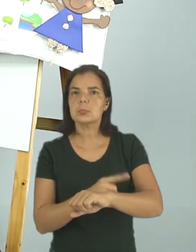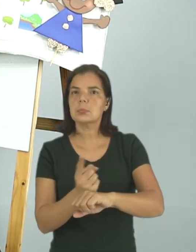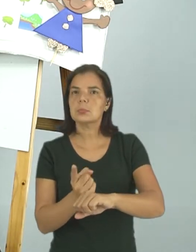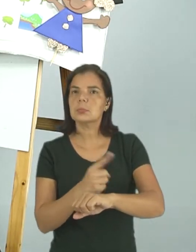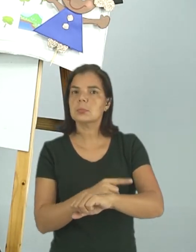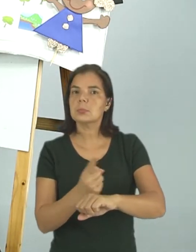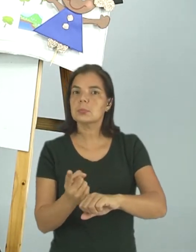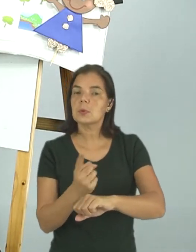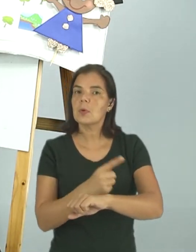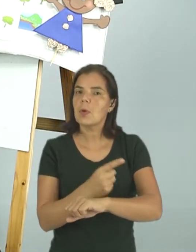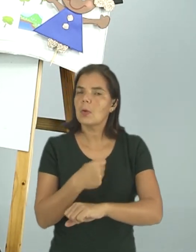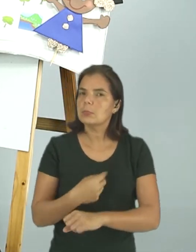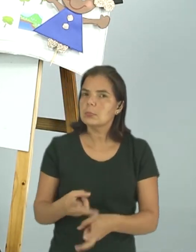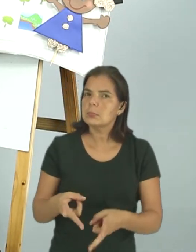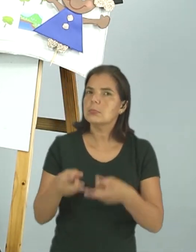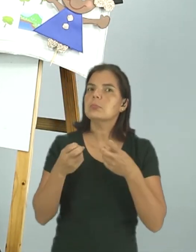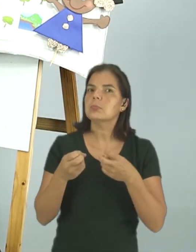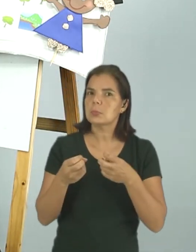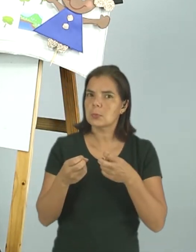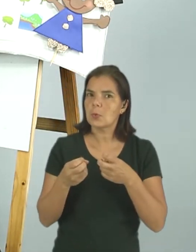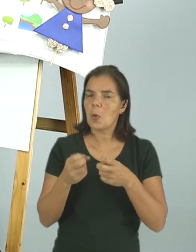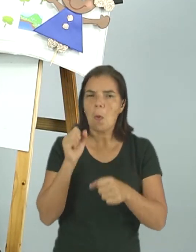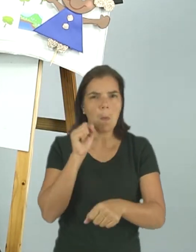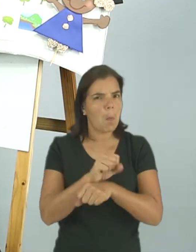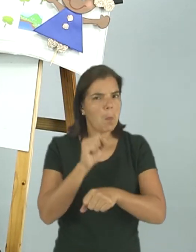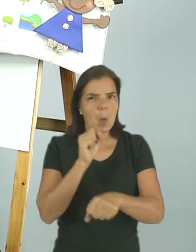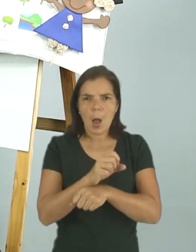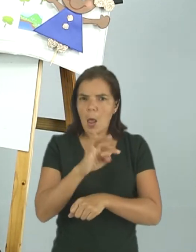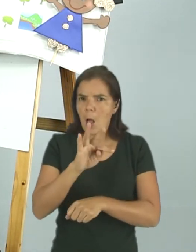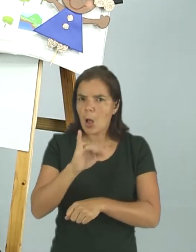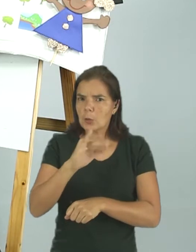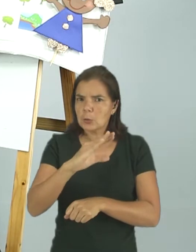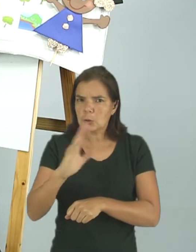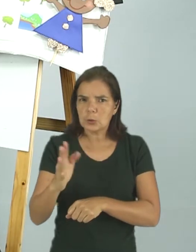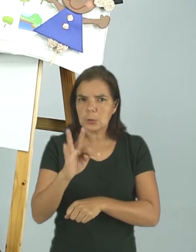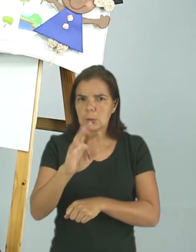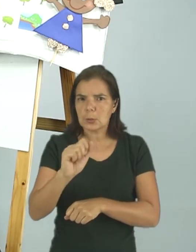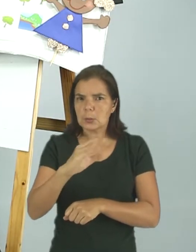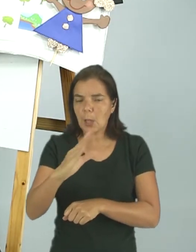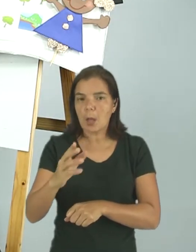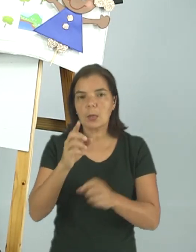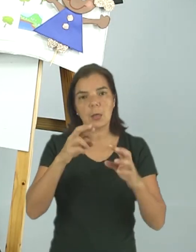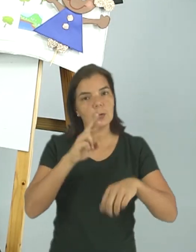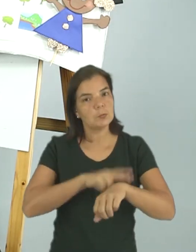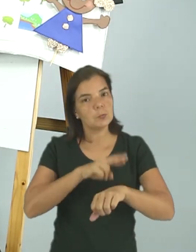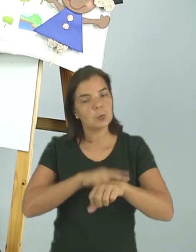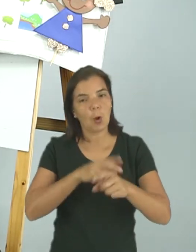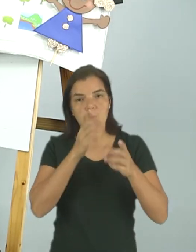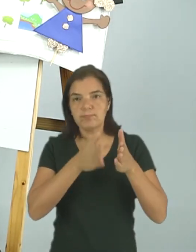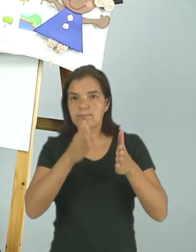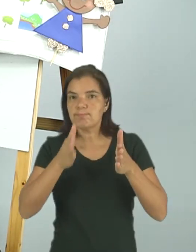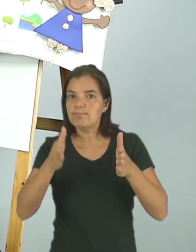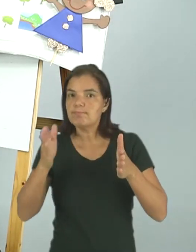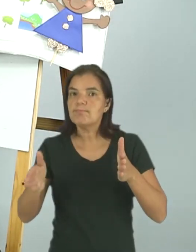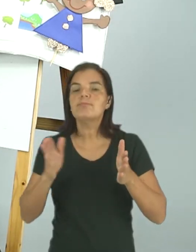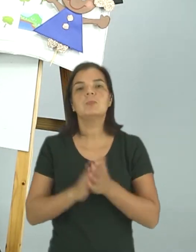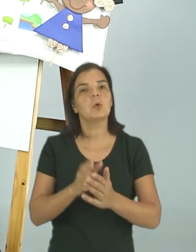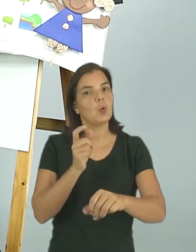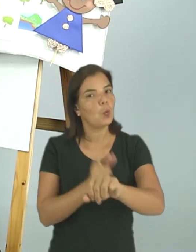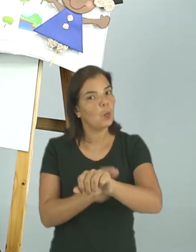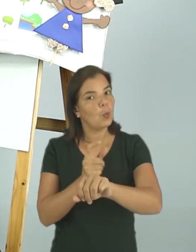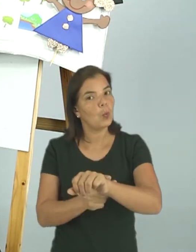tic-tac. Mila percebeu que esse relógio não parava de fazer tic-tac no mesmo ritmo. De ponto a ponto, o